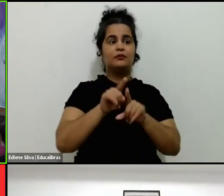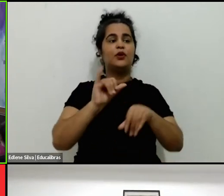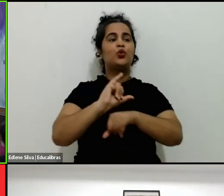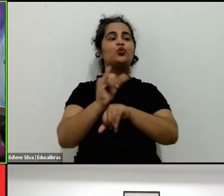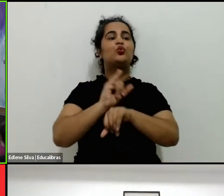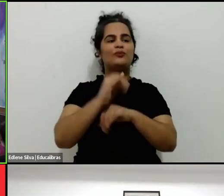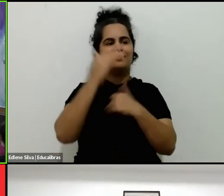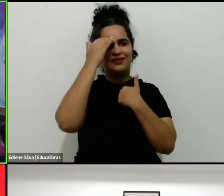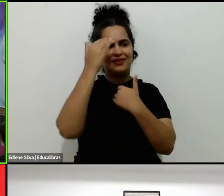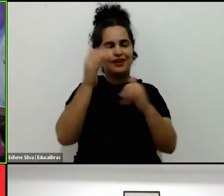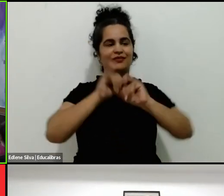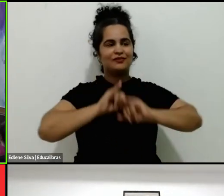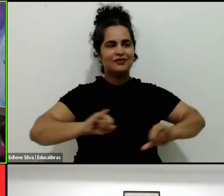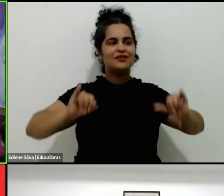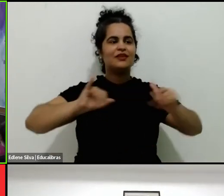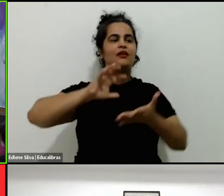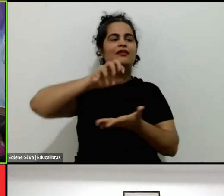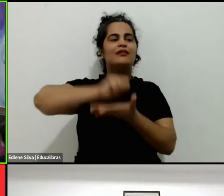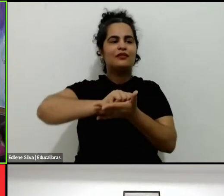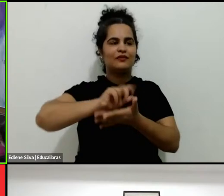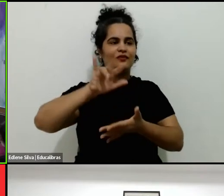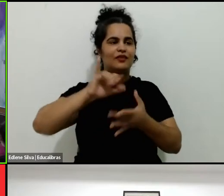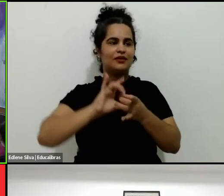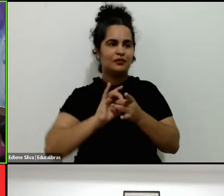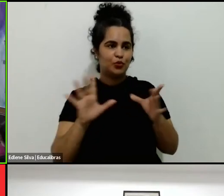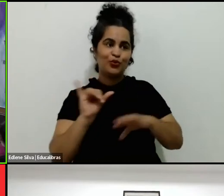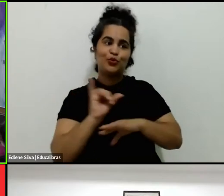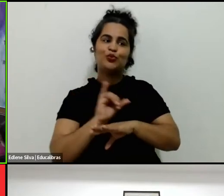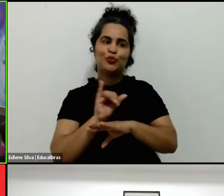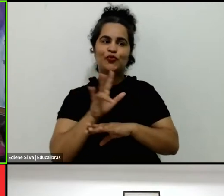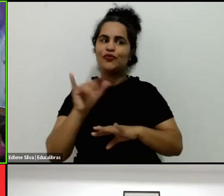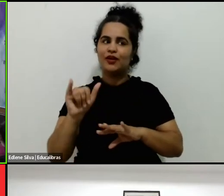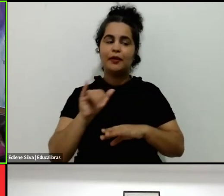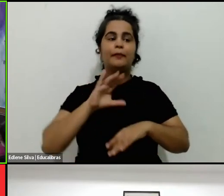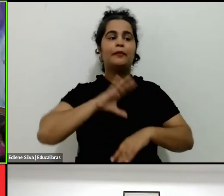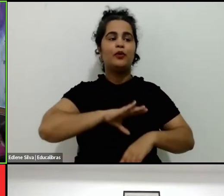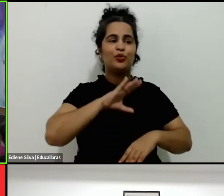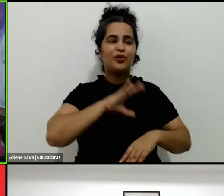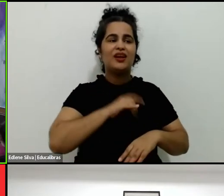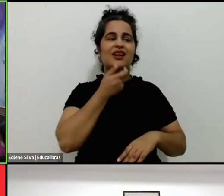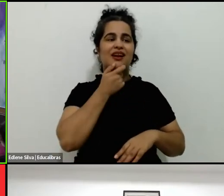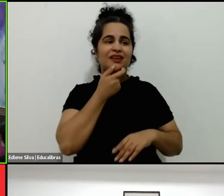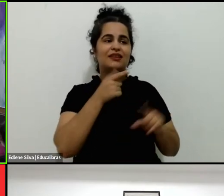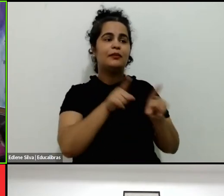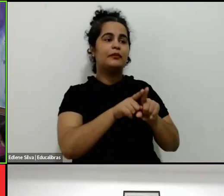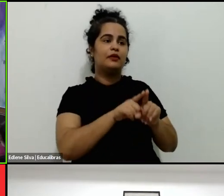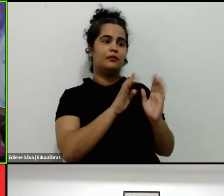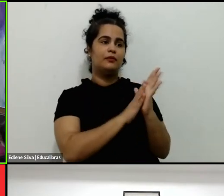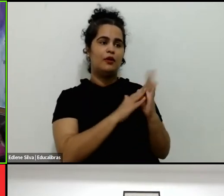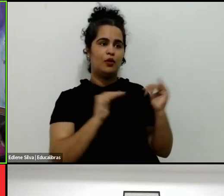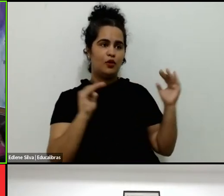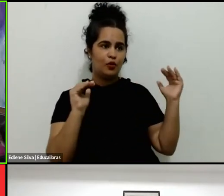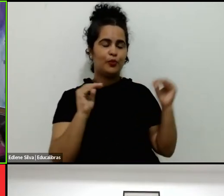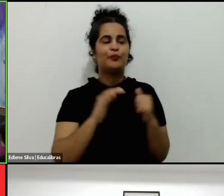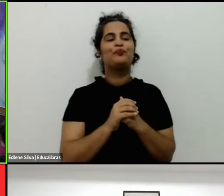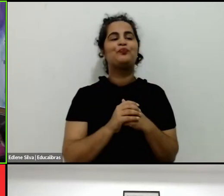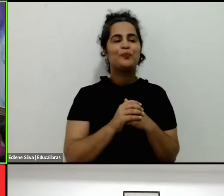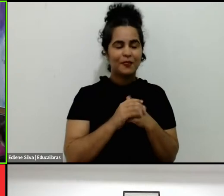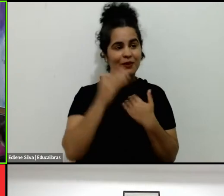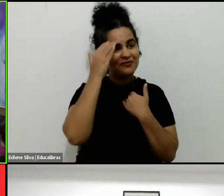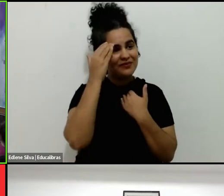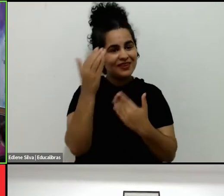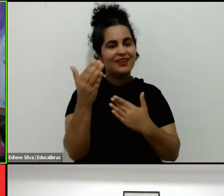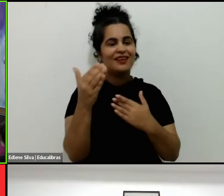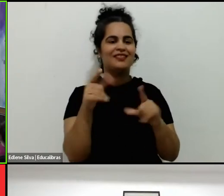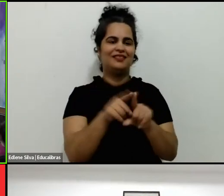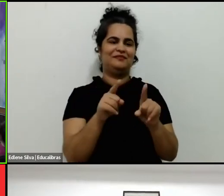deixa avisado que a gravação ficará disponível no YouTube, tanto em português, inglês e espanhol, e também agradecemos